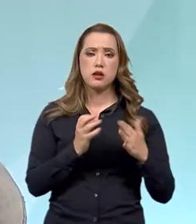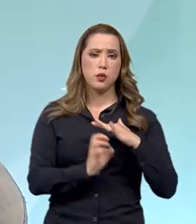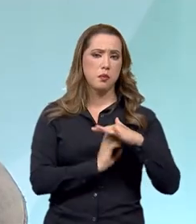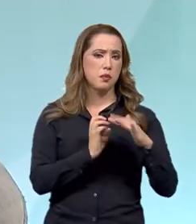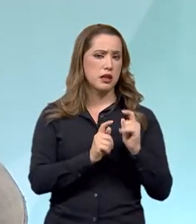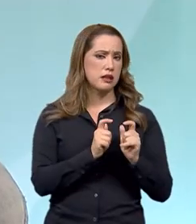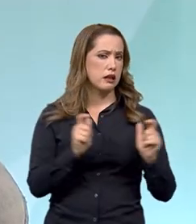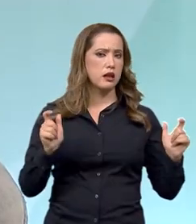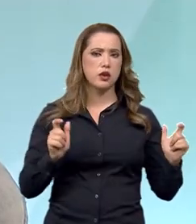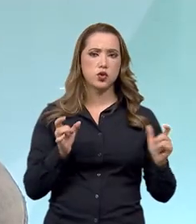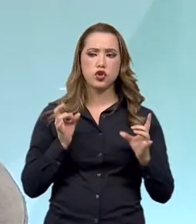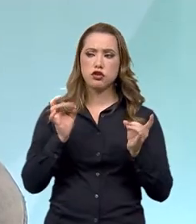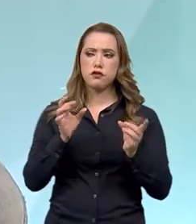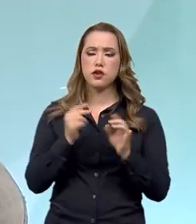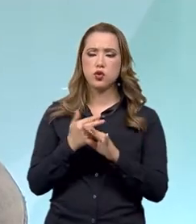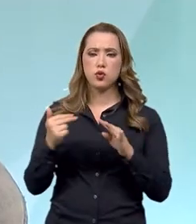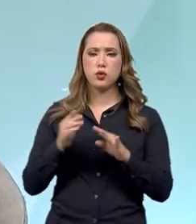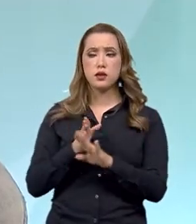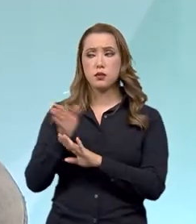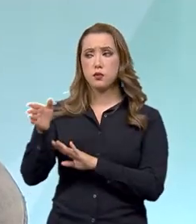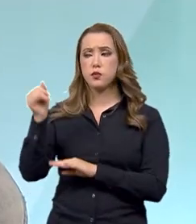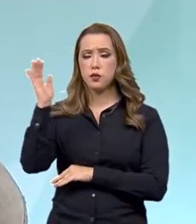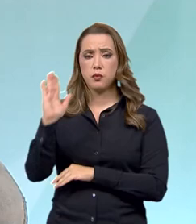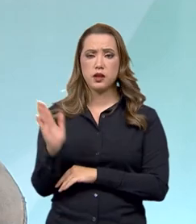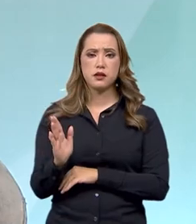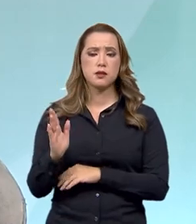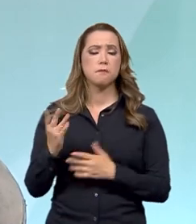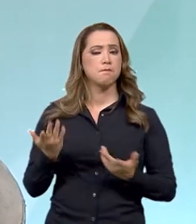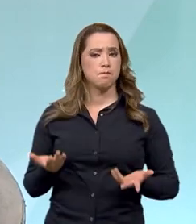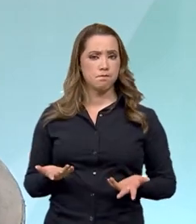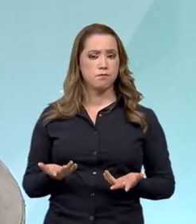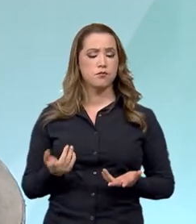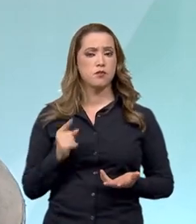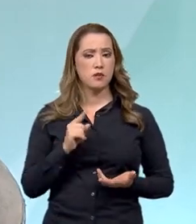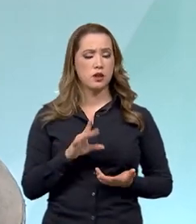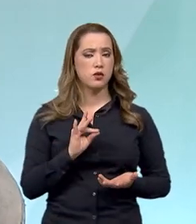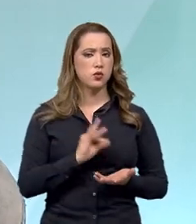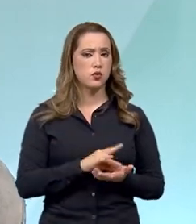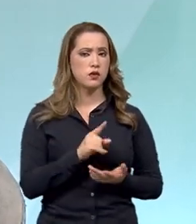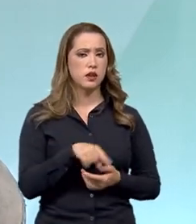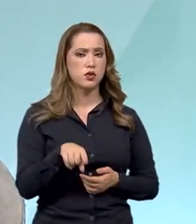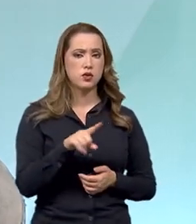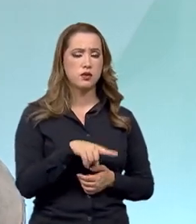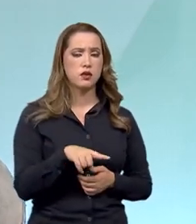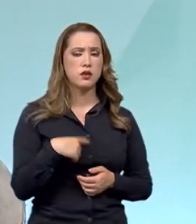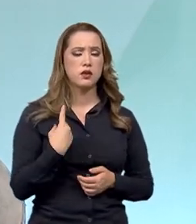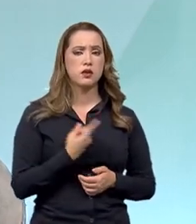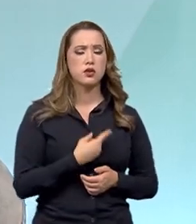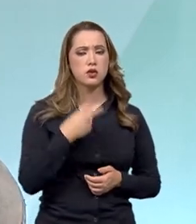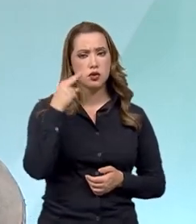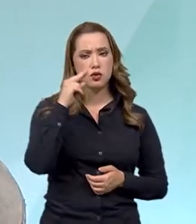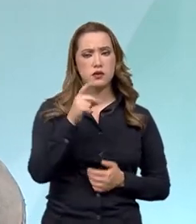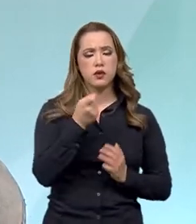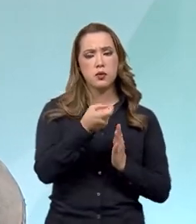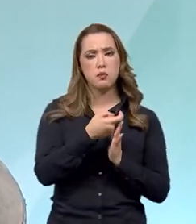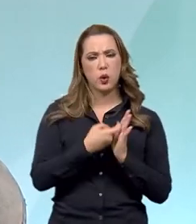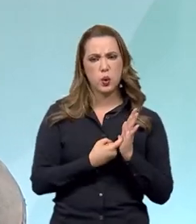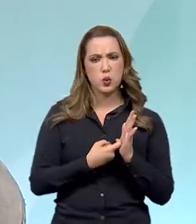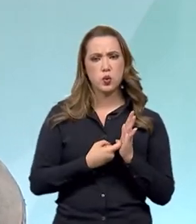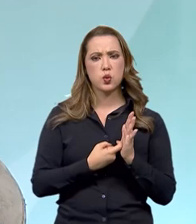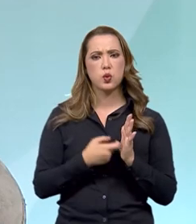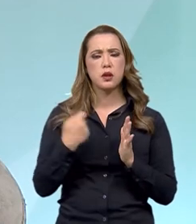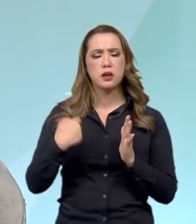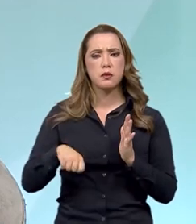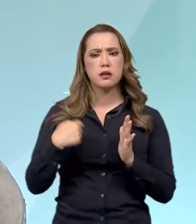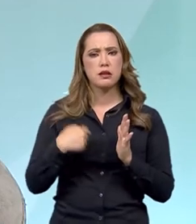uma empresa, grande empresa, enviando aqui para o nosso país. Então, essa prática daí, a gente vê que a forma de tributação, que